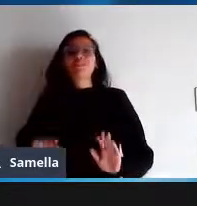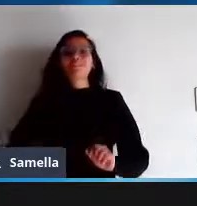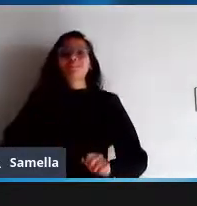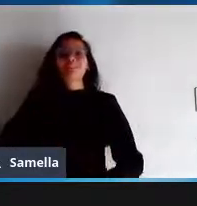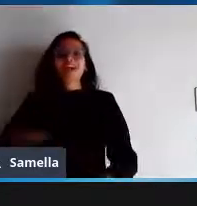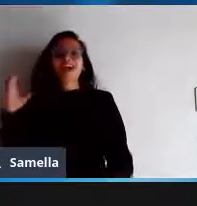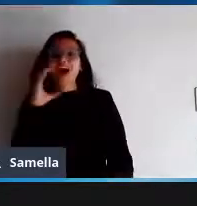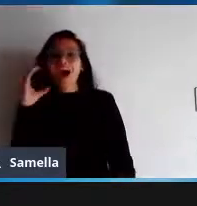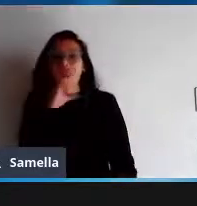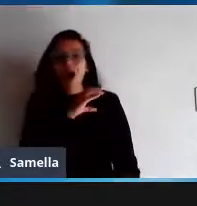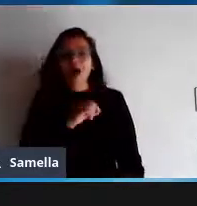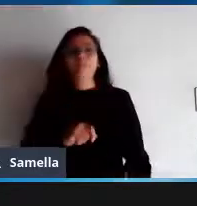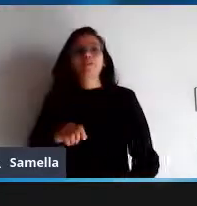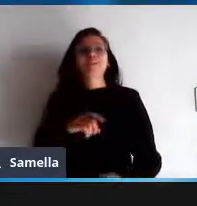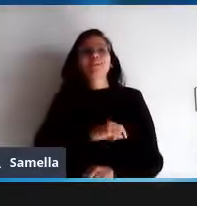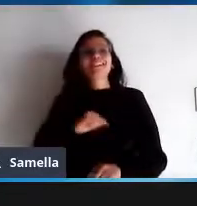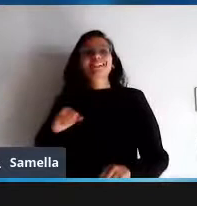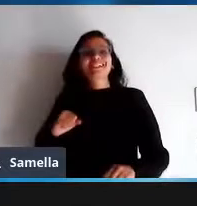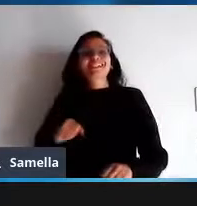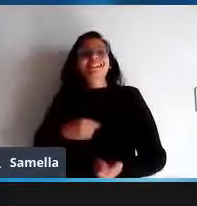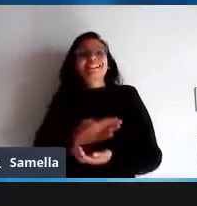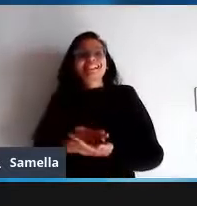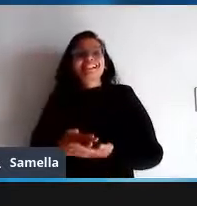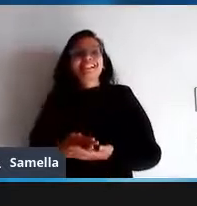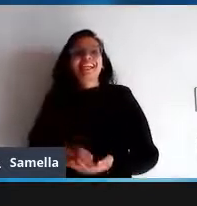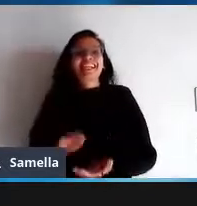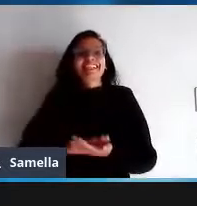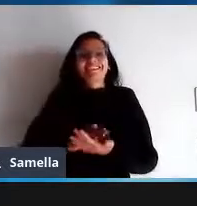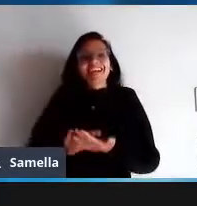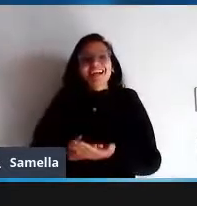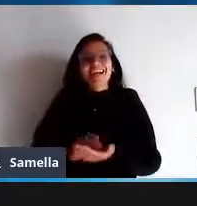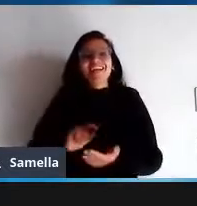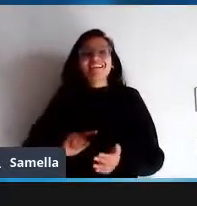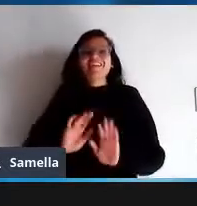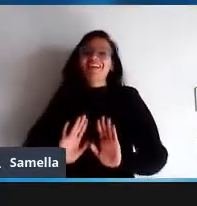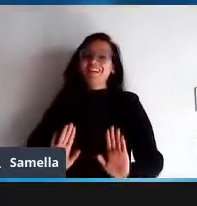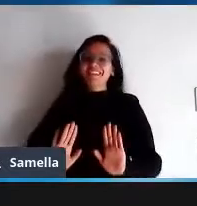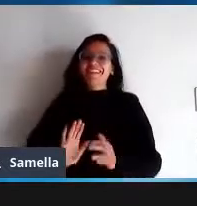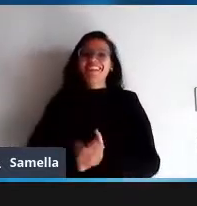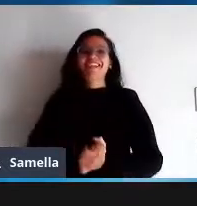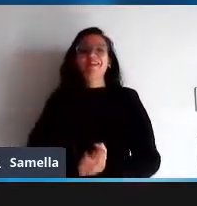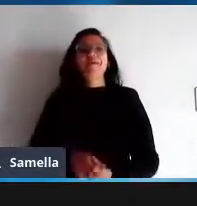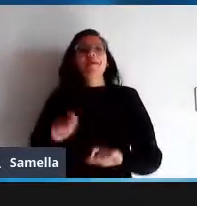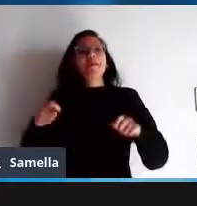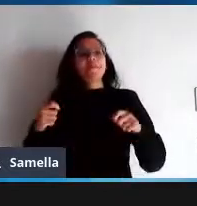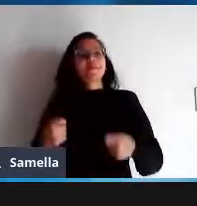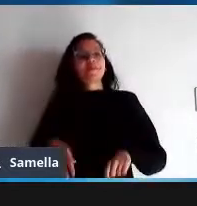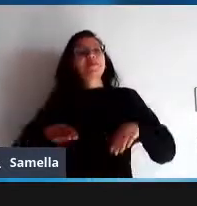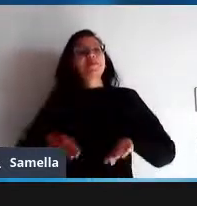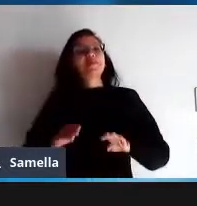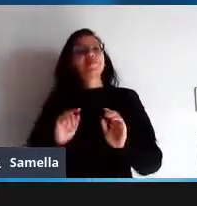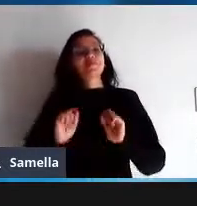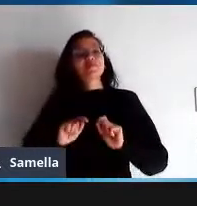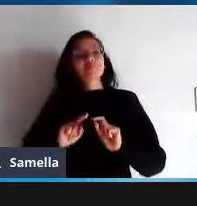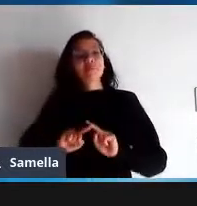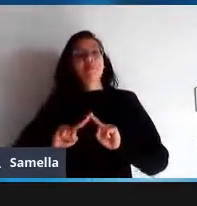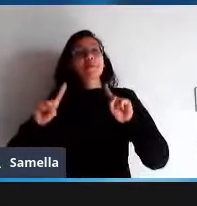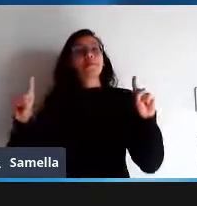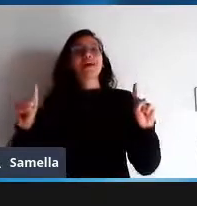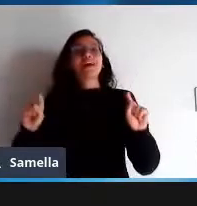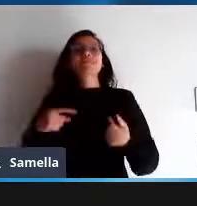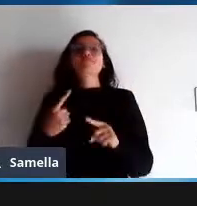prejudicar muito a nossa amiga intérprete mas porque a gente tem bastante assunto